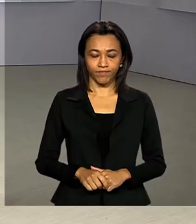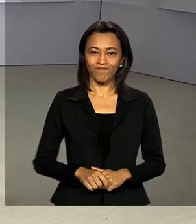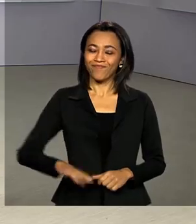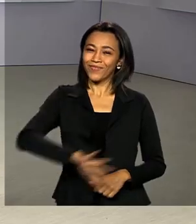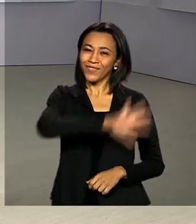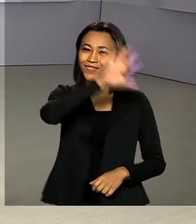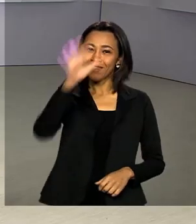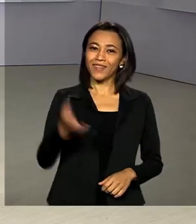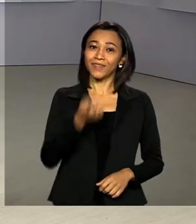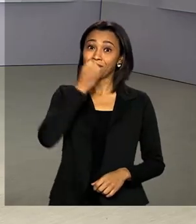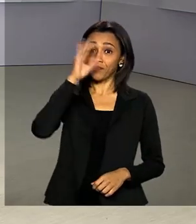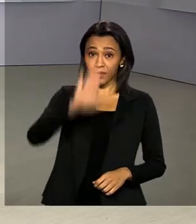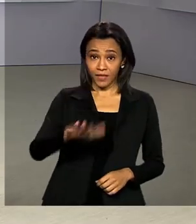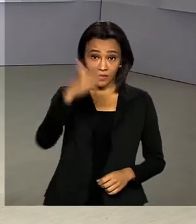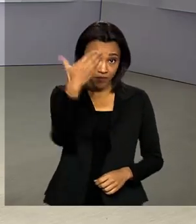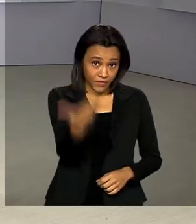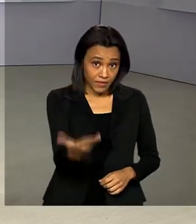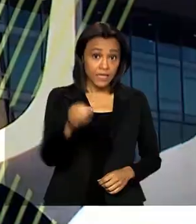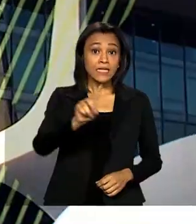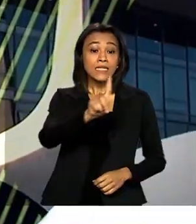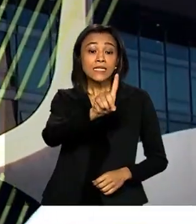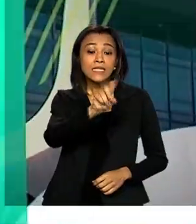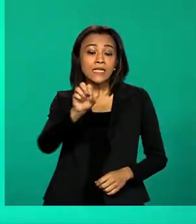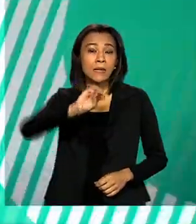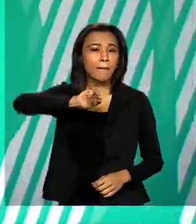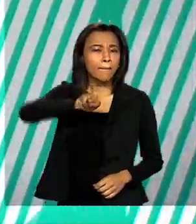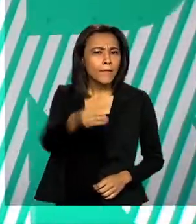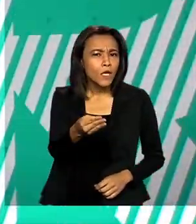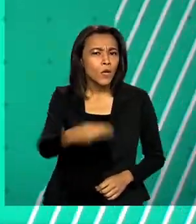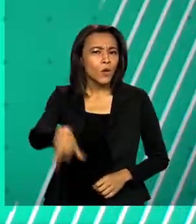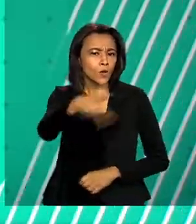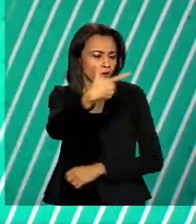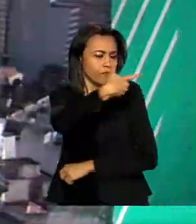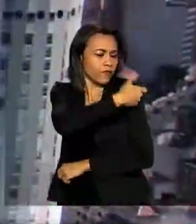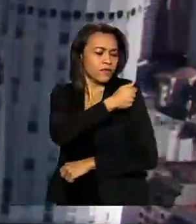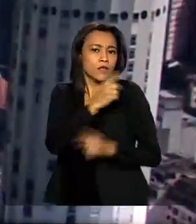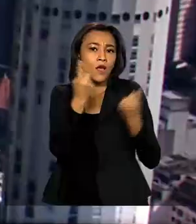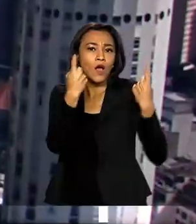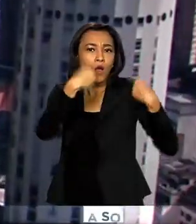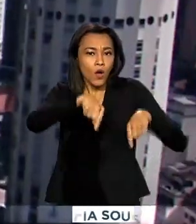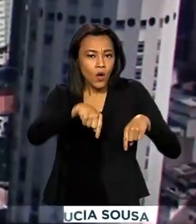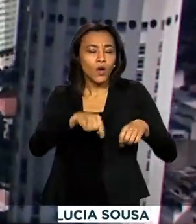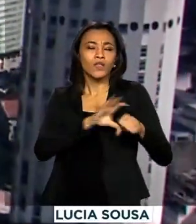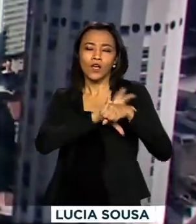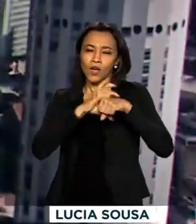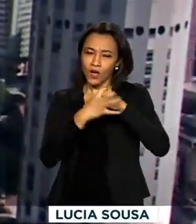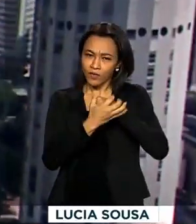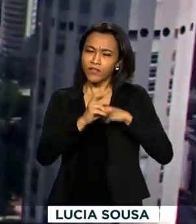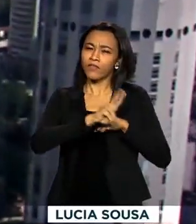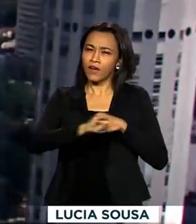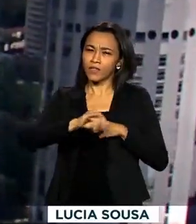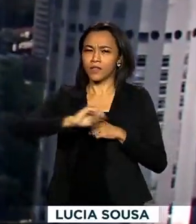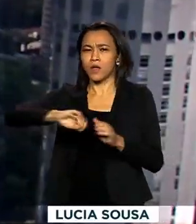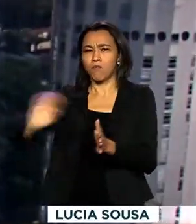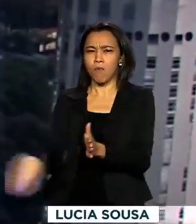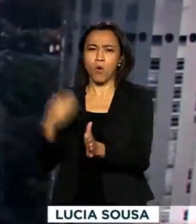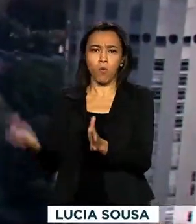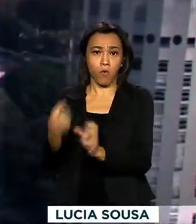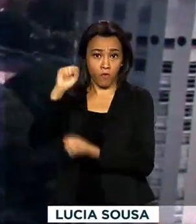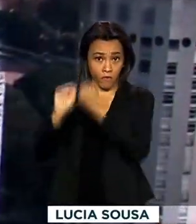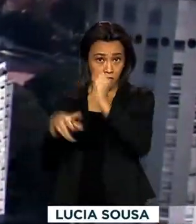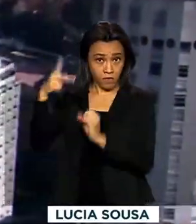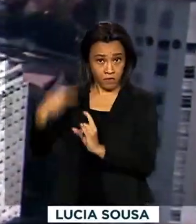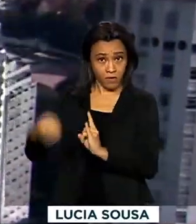Olá, boa tarde para você. 100 milhões de doses da vacina contra a Covid-19 vão ser produzidas pela Fundação